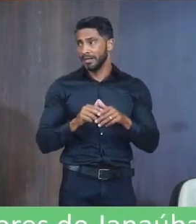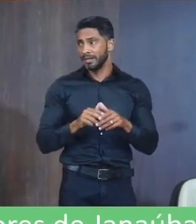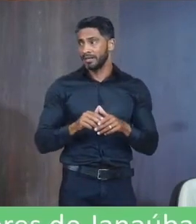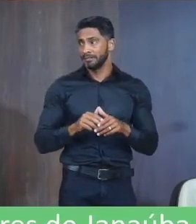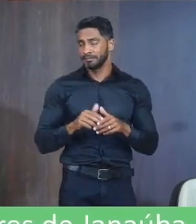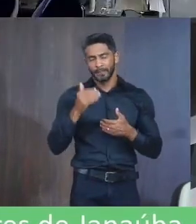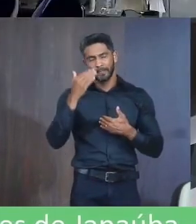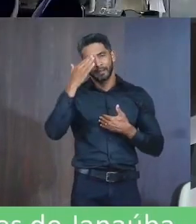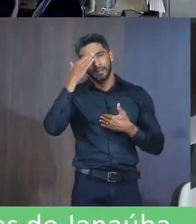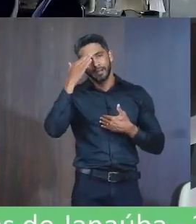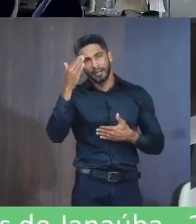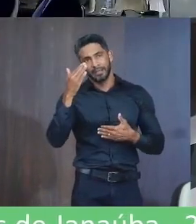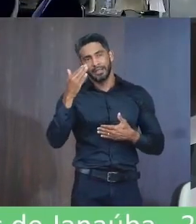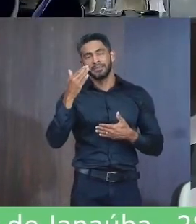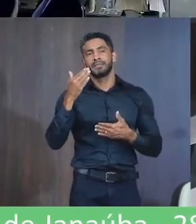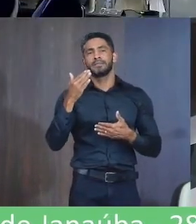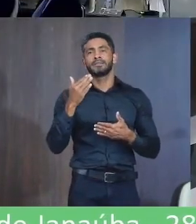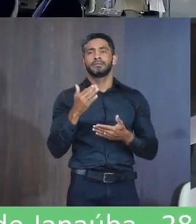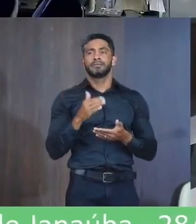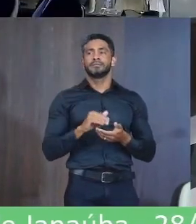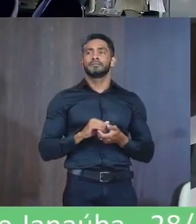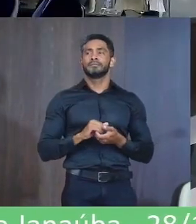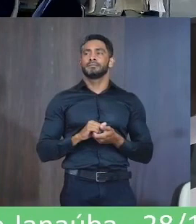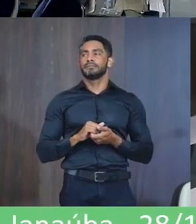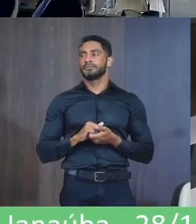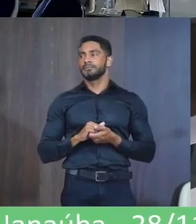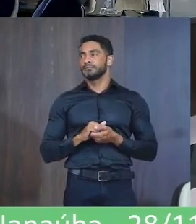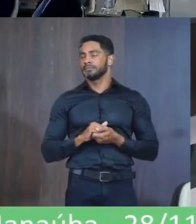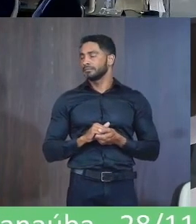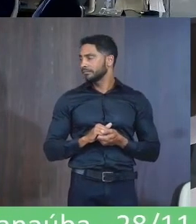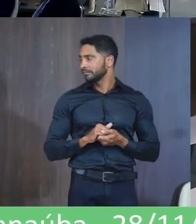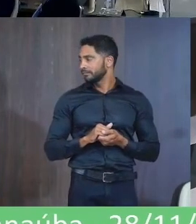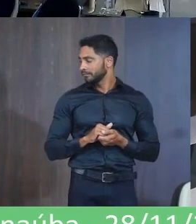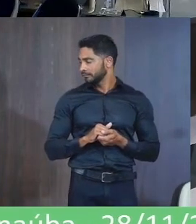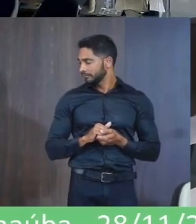Então agradeço A gente também Pela Conceder a fala Obrigado